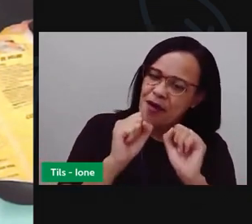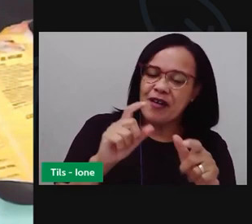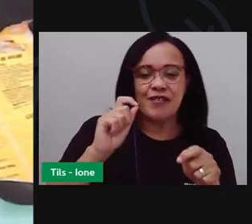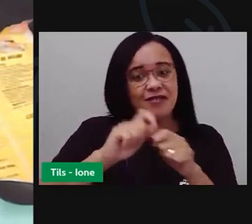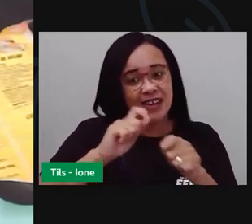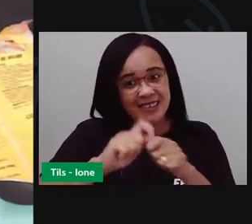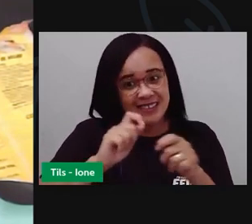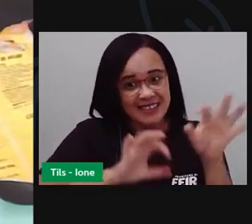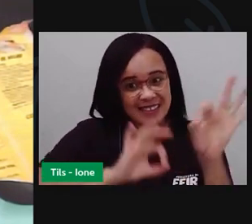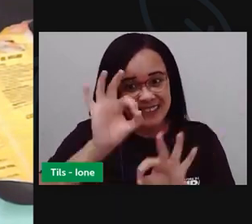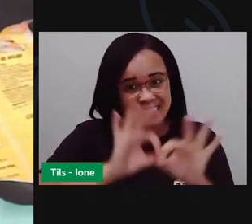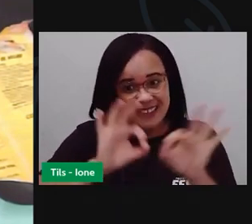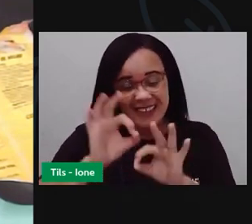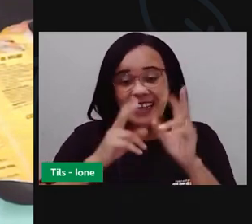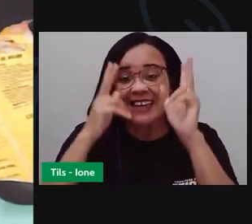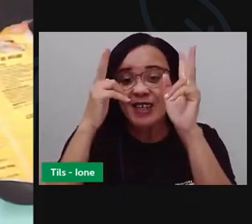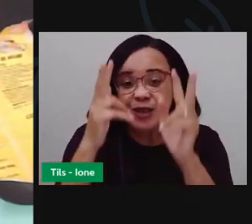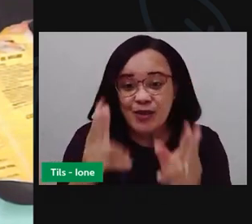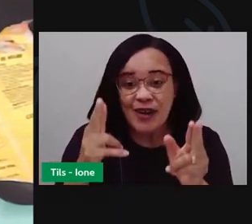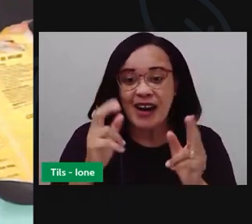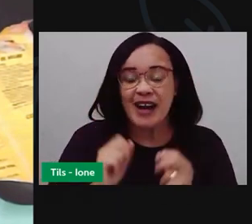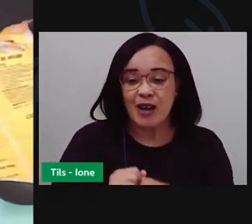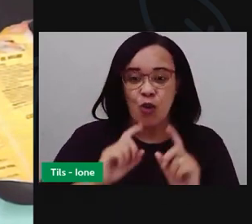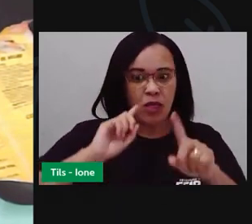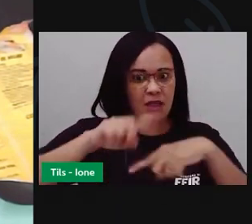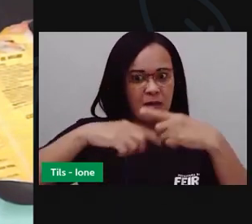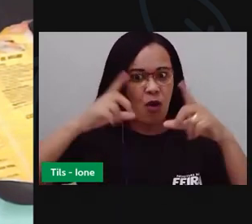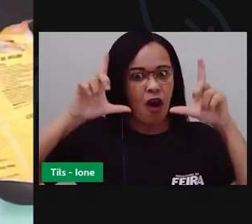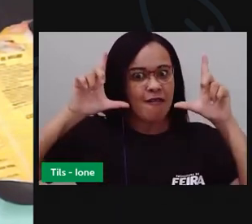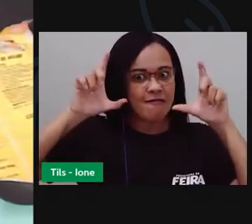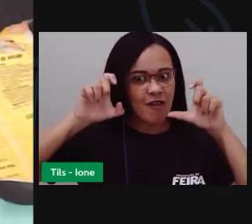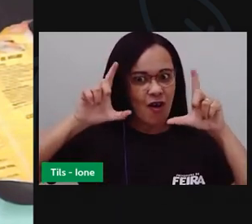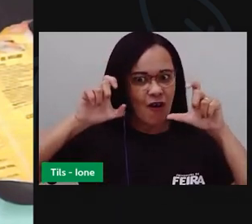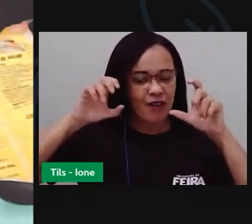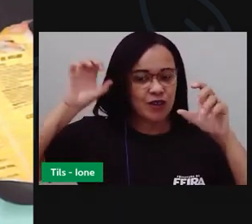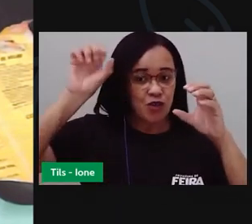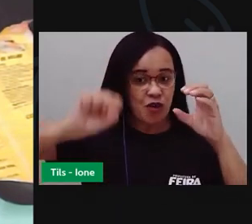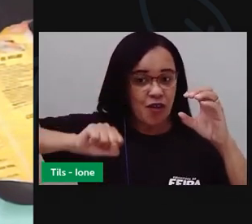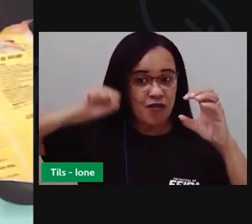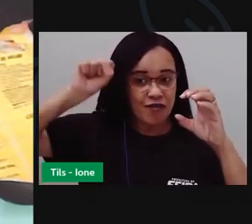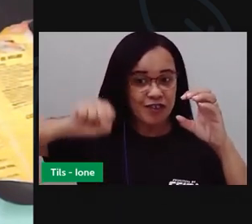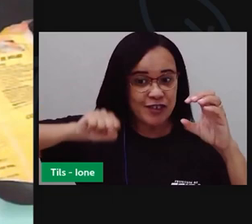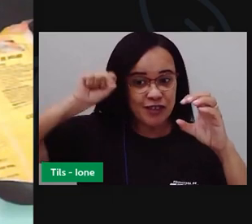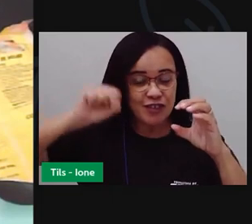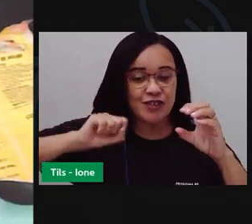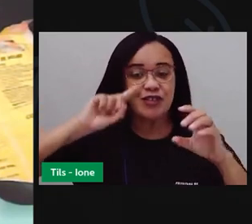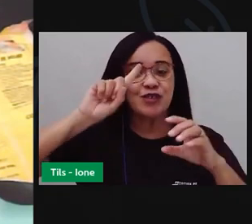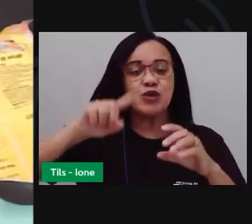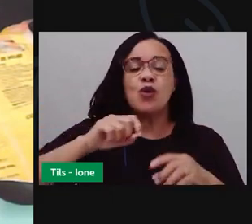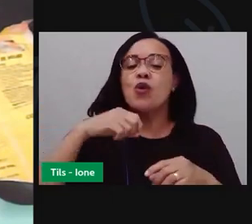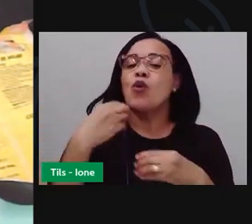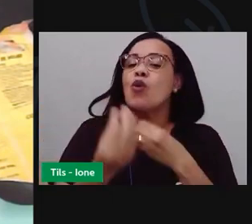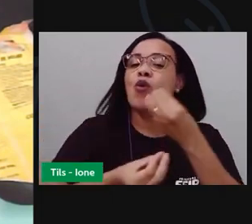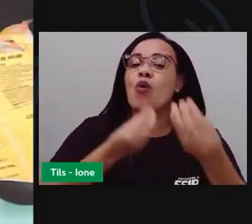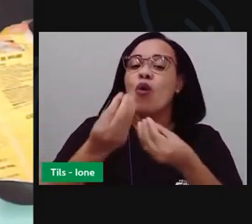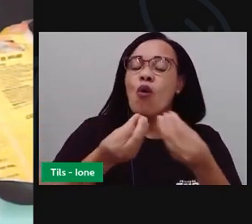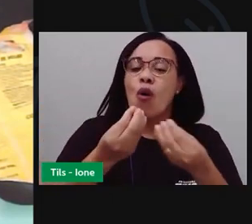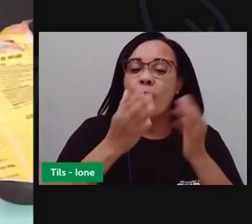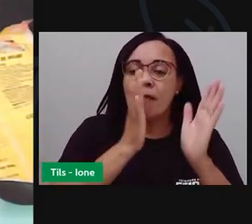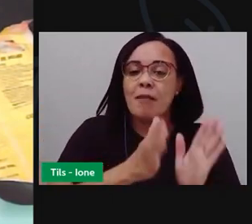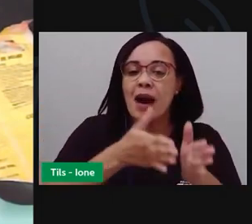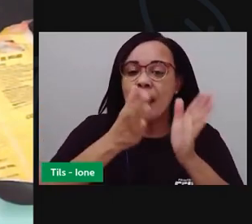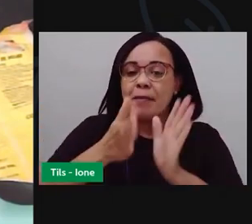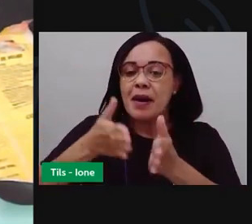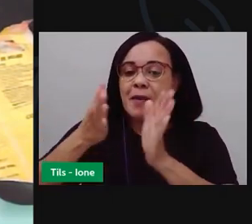na sua casa. Eu quero que você tire foto, grave vídeo do passo a passo de como você fez o